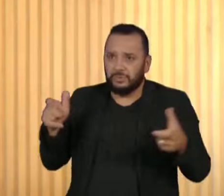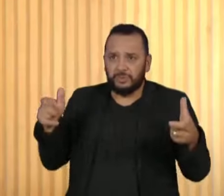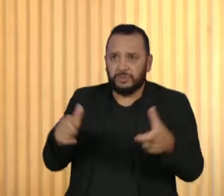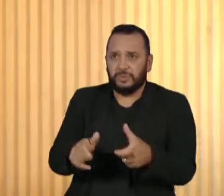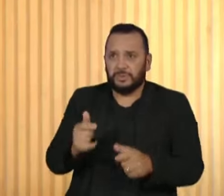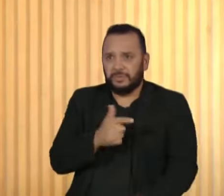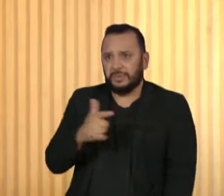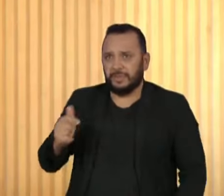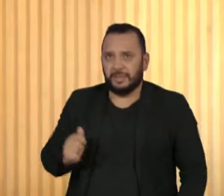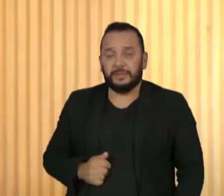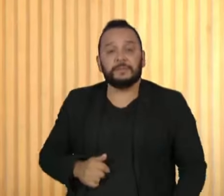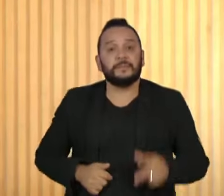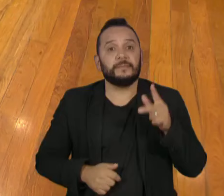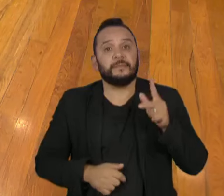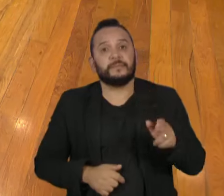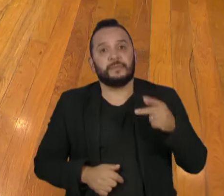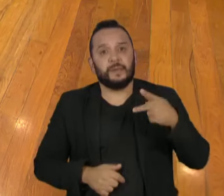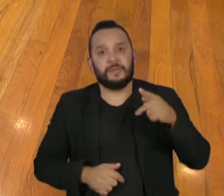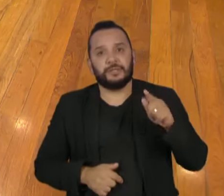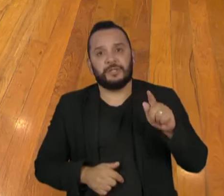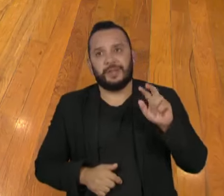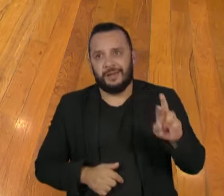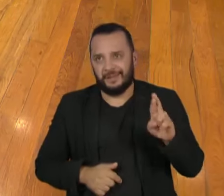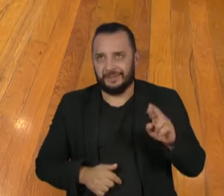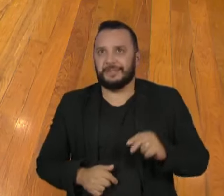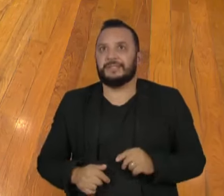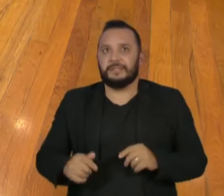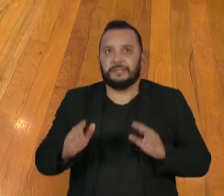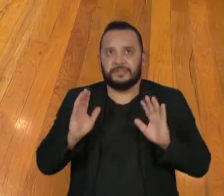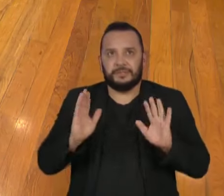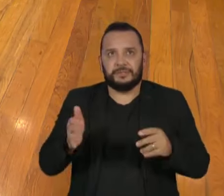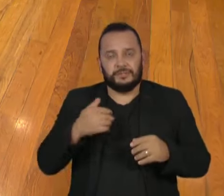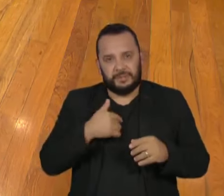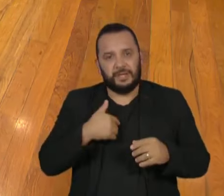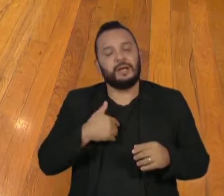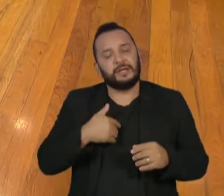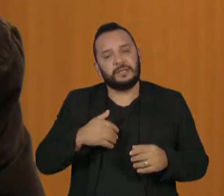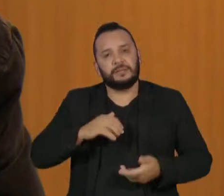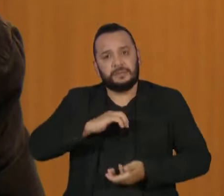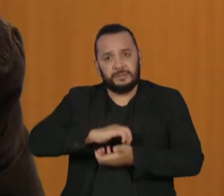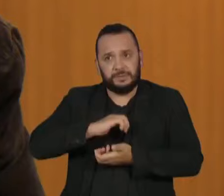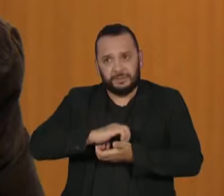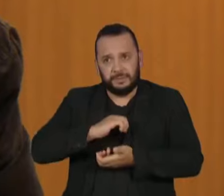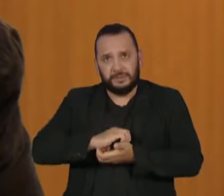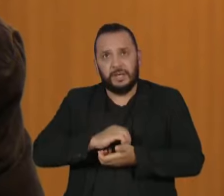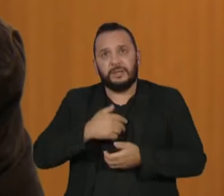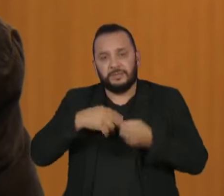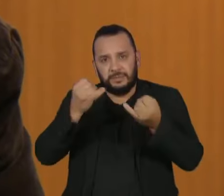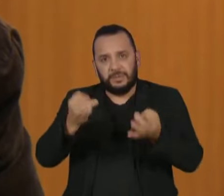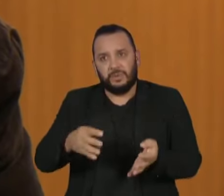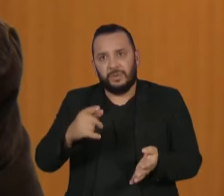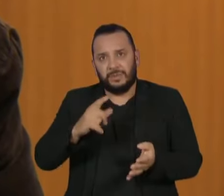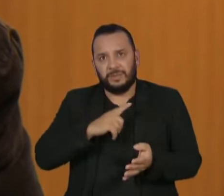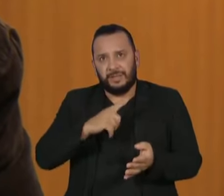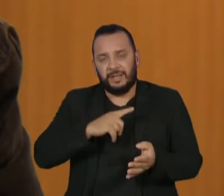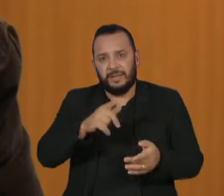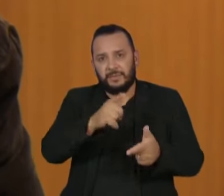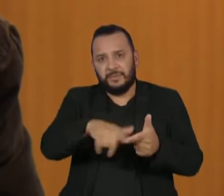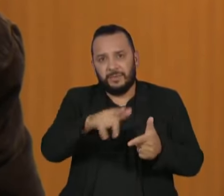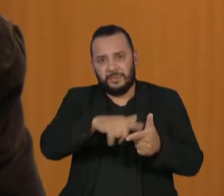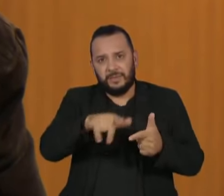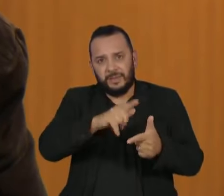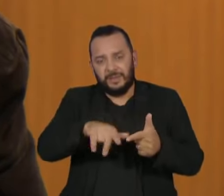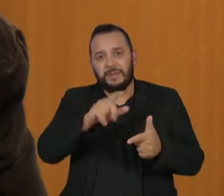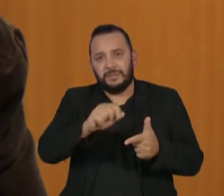Não é o que entende a PGR, né? A PGR entrou com a ação de inconstitucionalidade no Supremo Tribunal Federal, dizendo que há graves ameaças ao sistema ambiental